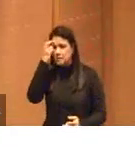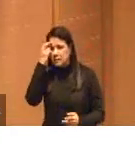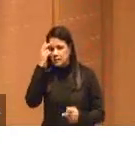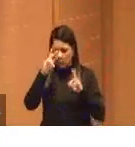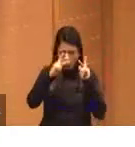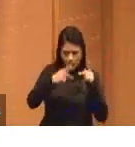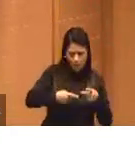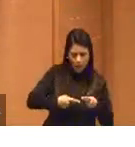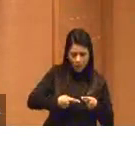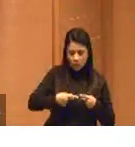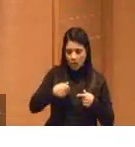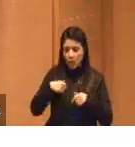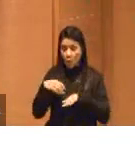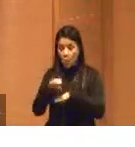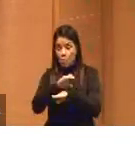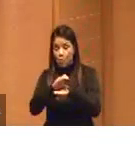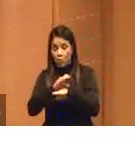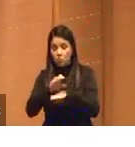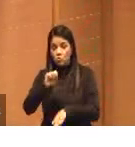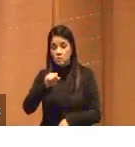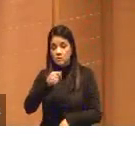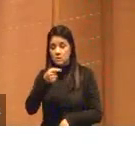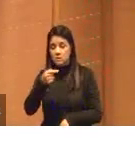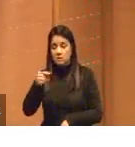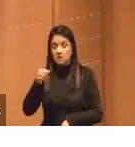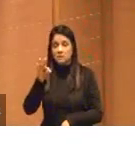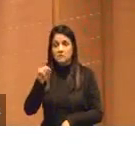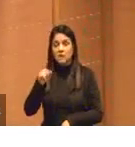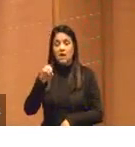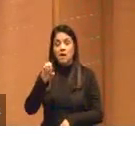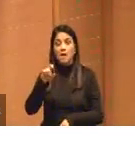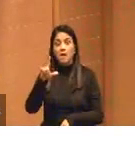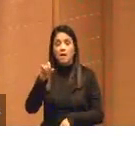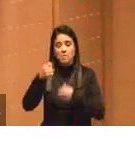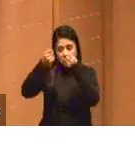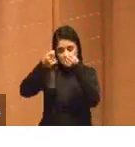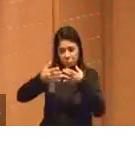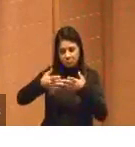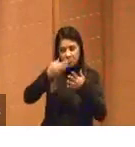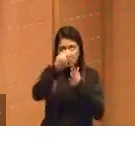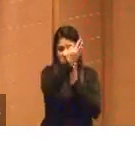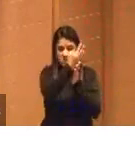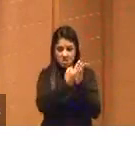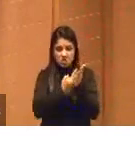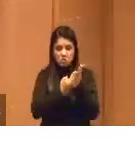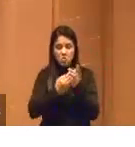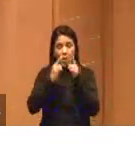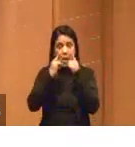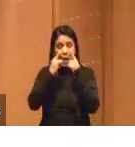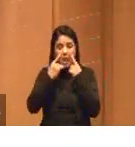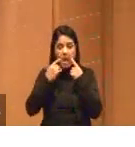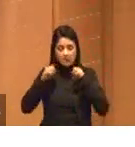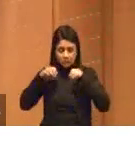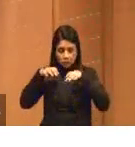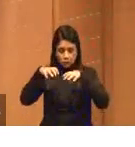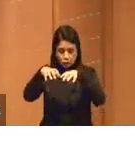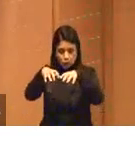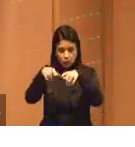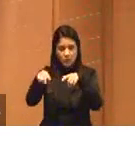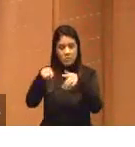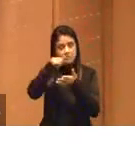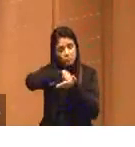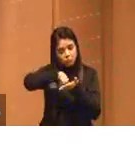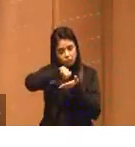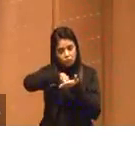fiz o curso com a Santa Ela e ela desabafou lá sobre esse texto de Lágrimas na Chuva que ela já tinha escrito, ela pediu para ele